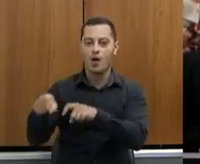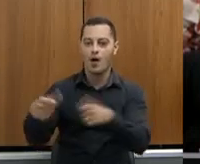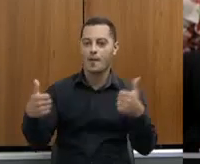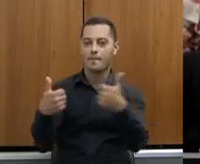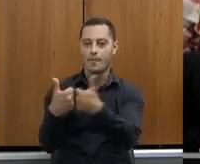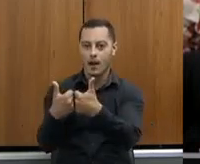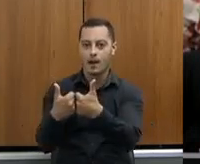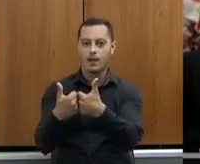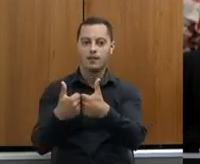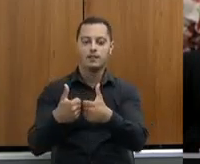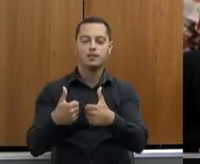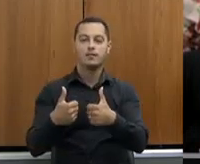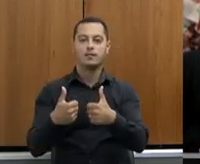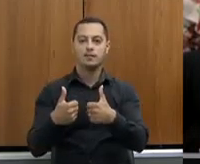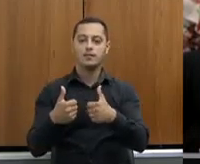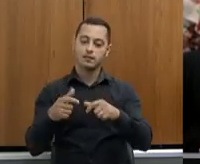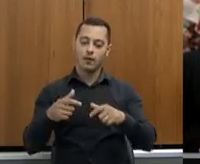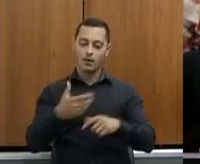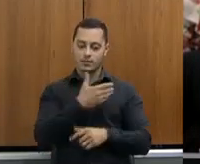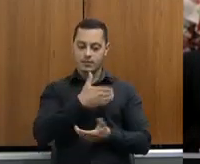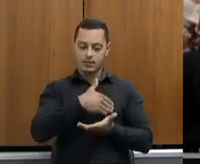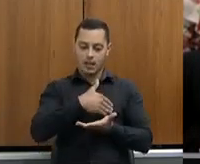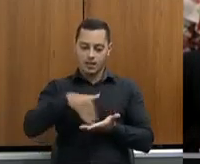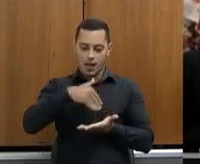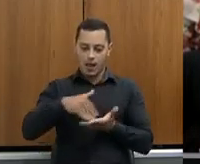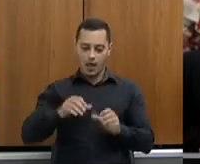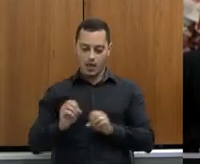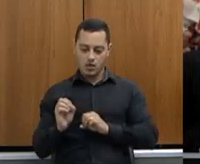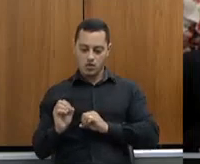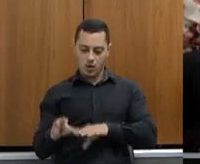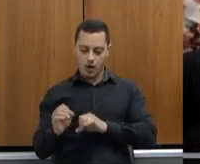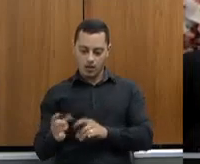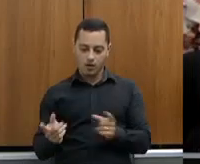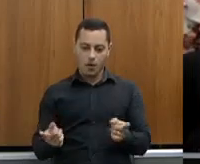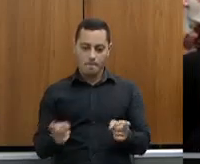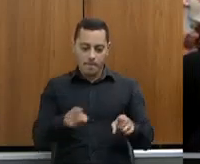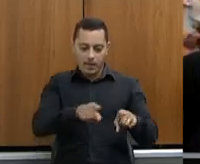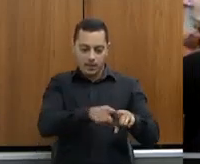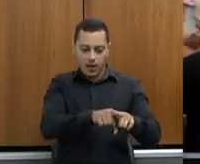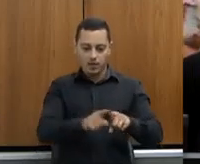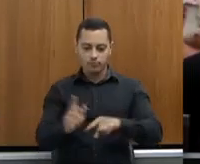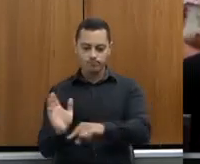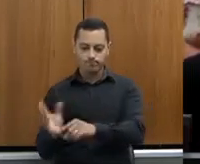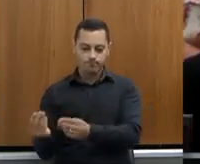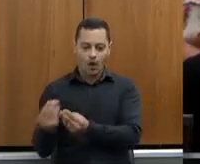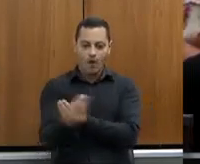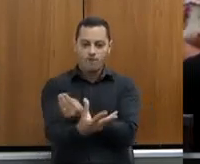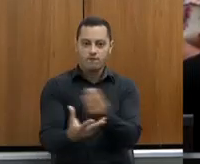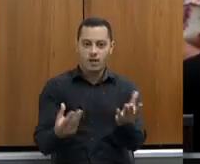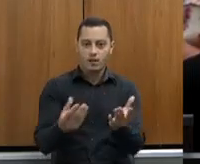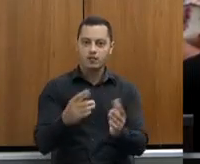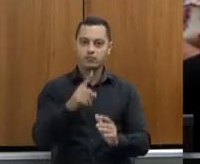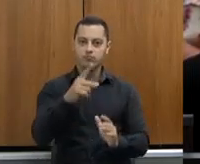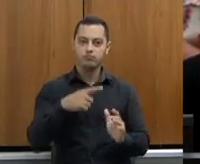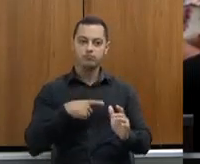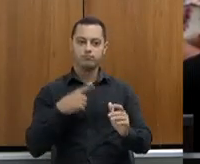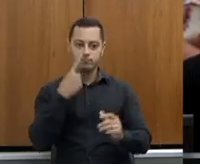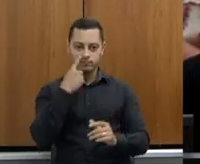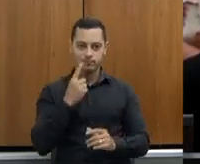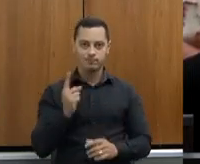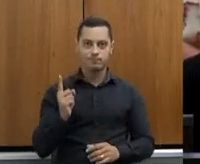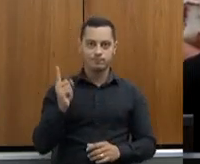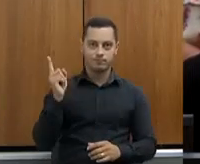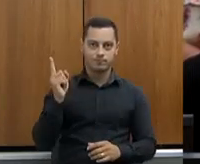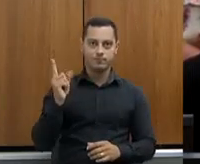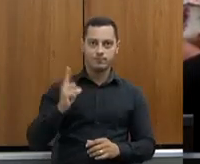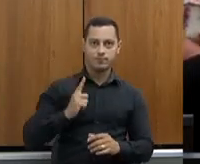com recurso da Secretaria de Educação para poder fomentar isso. Então, estão aqui os números, e eu aqui parabenizo a EMATER, que foi um